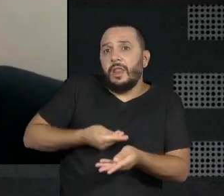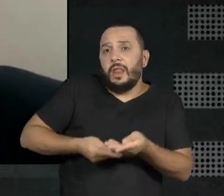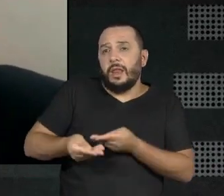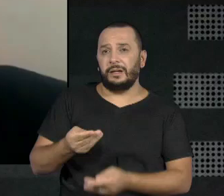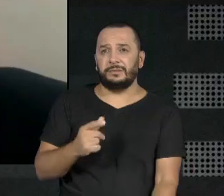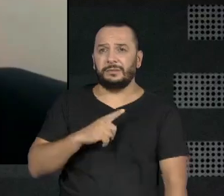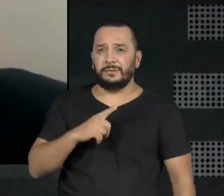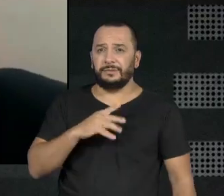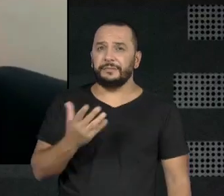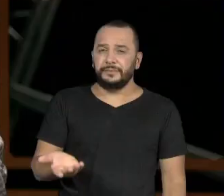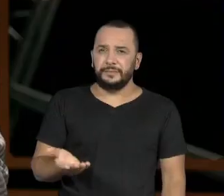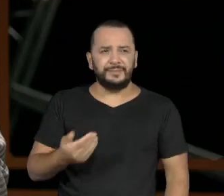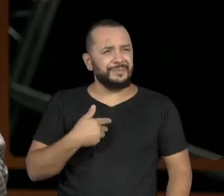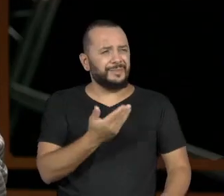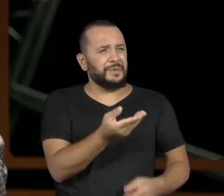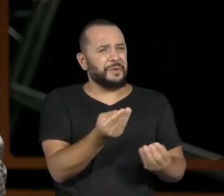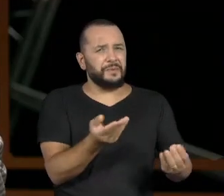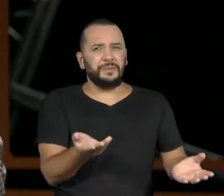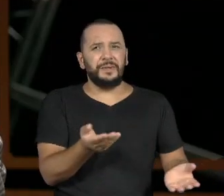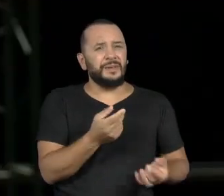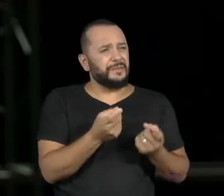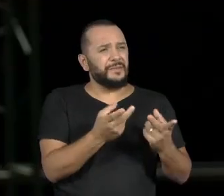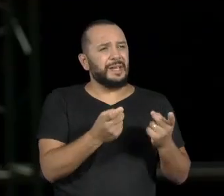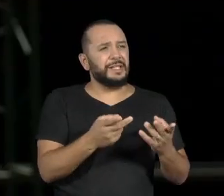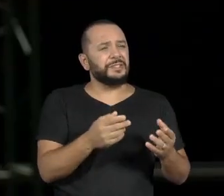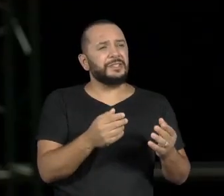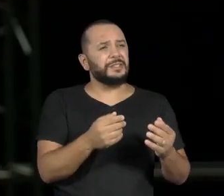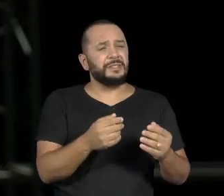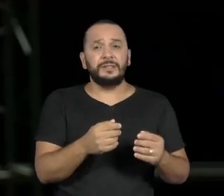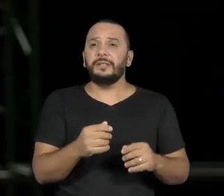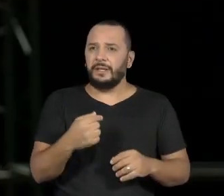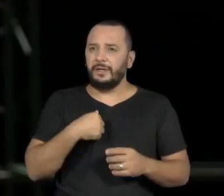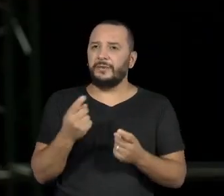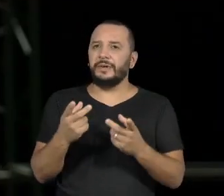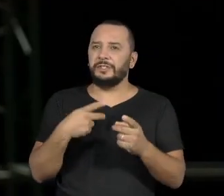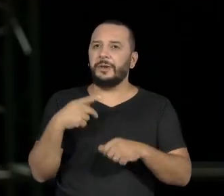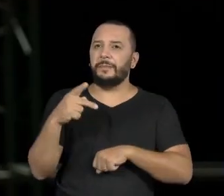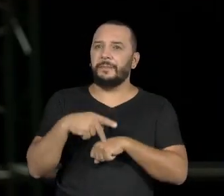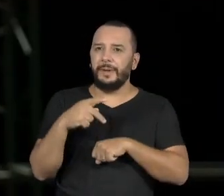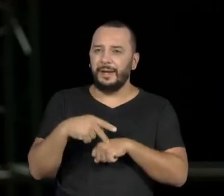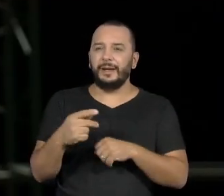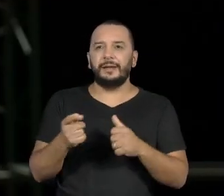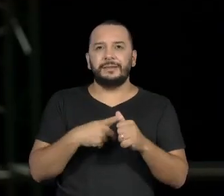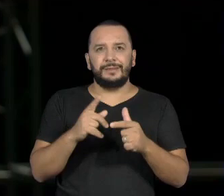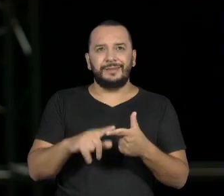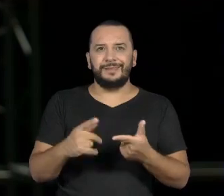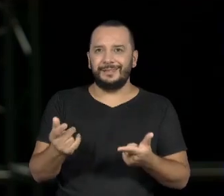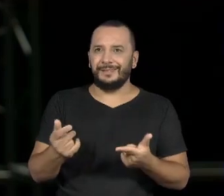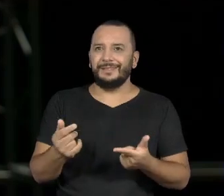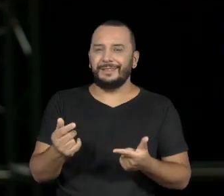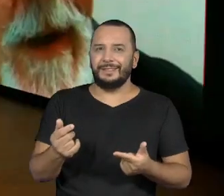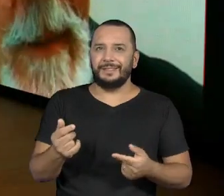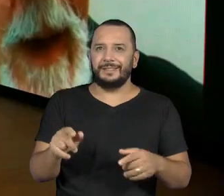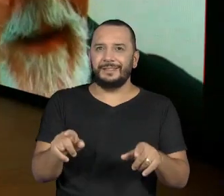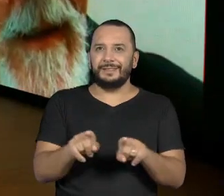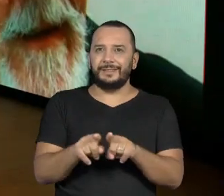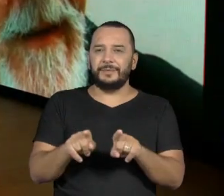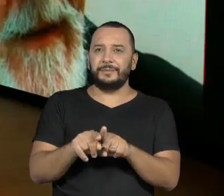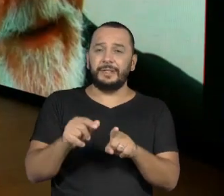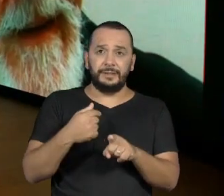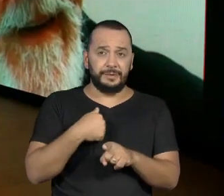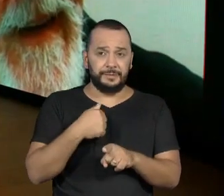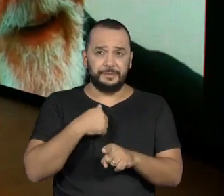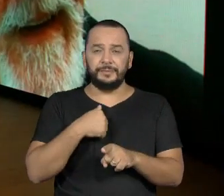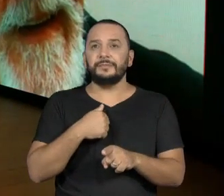Os bonecos tinham uma saída. Eram duas pedras, cabelo assim, de lã. Eu ganhava mais os bonecos que na peça.